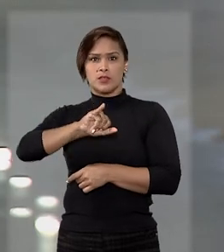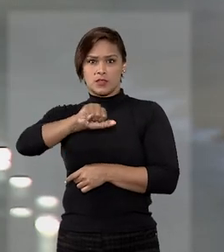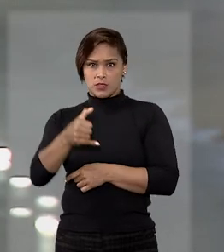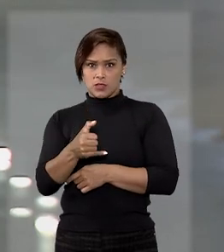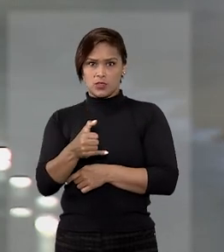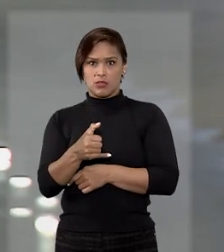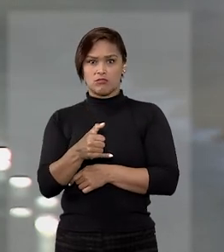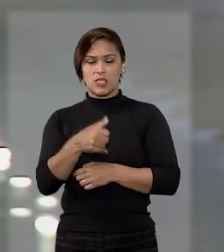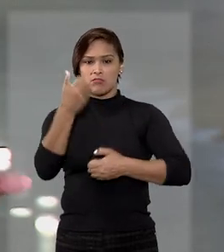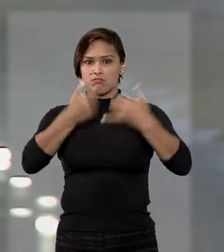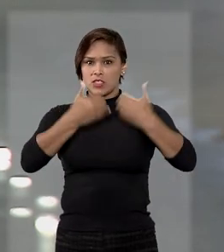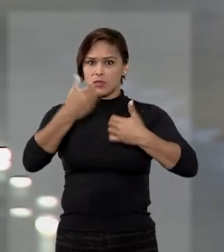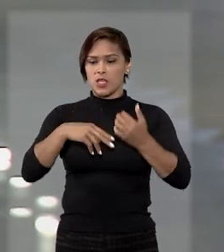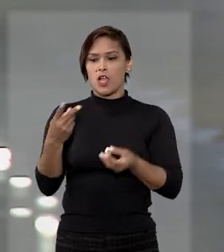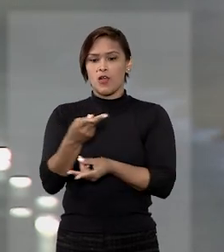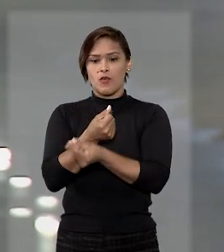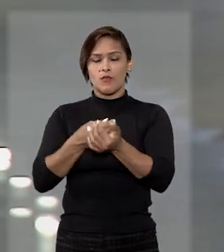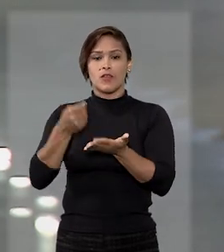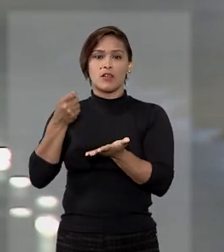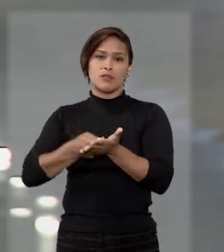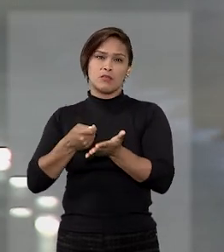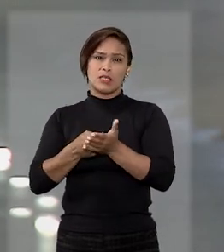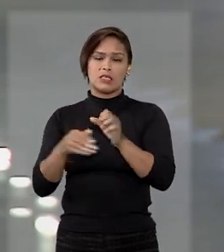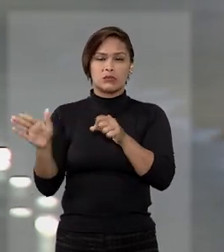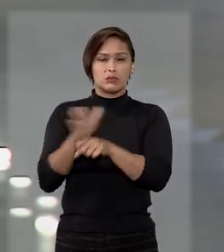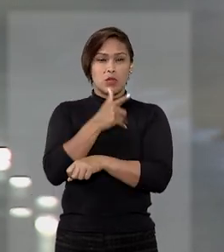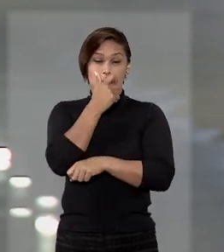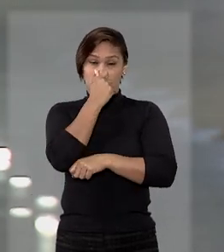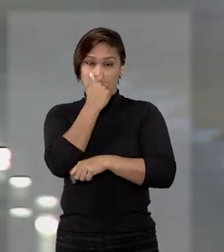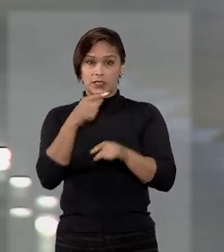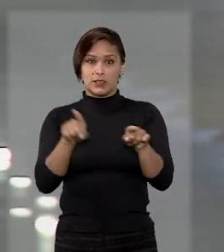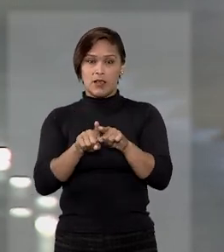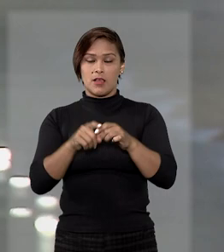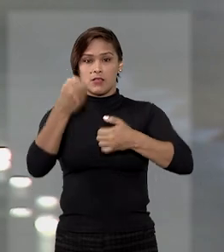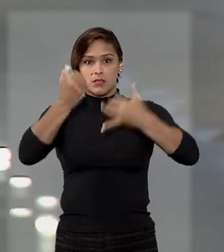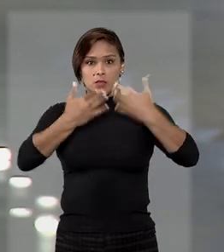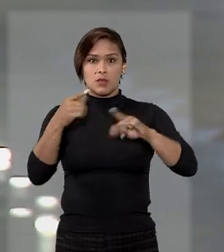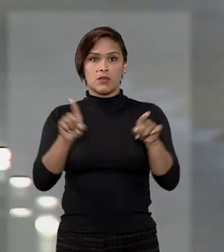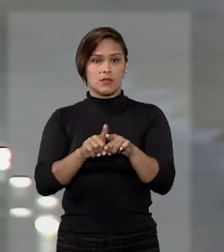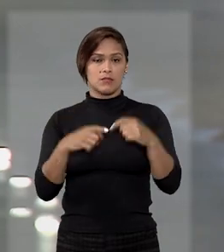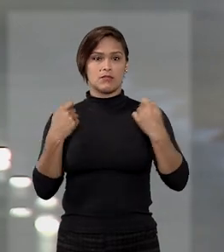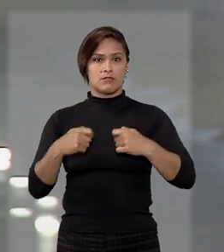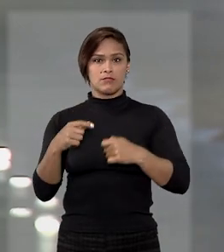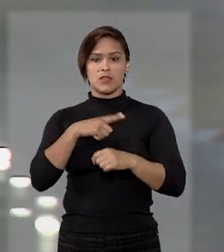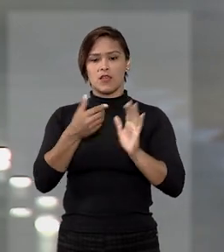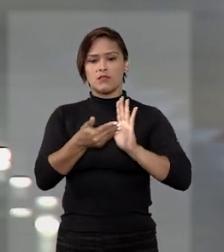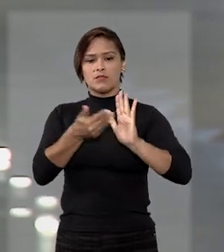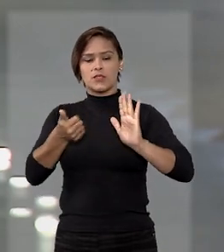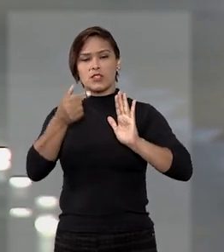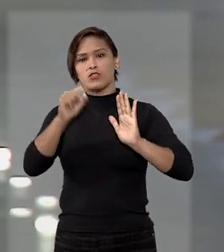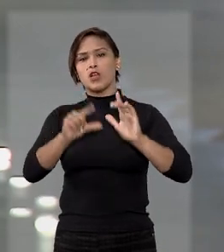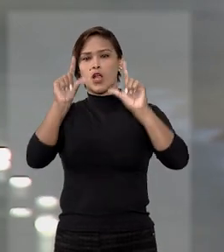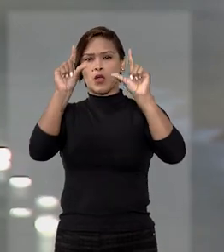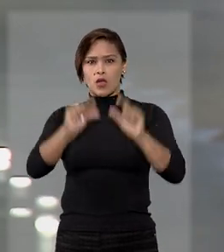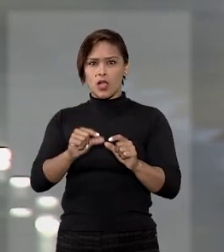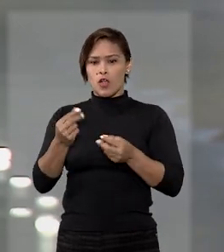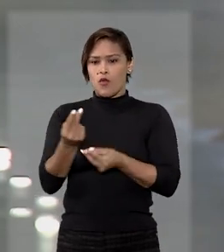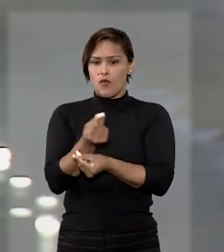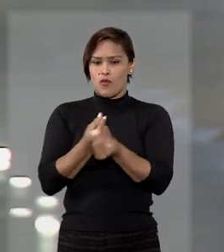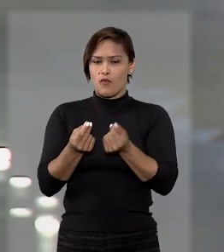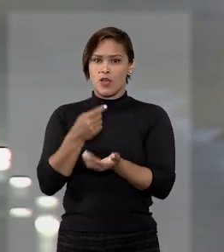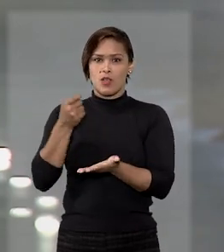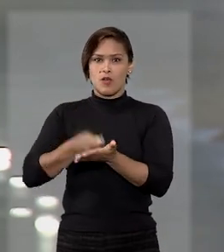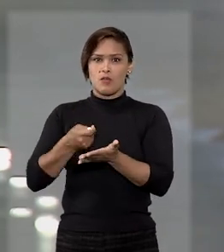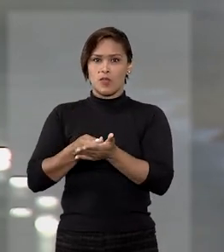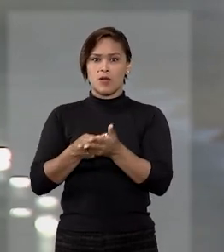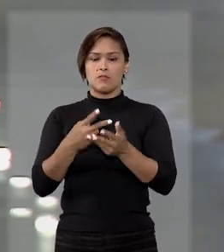ao STJ sustentando que a verba indenizatória seria excessiva. Alegou ainda que deveria ser retirada ou reduzida a